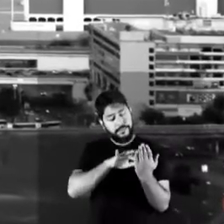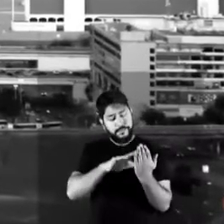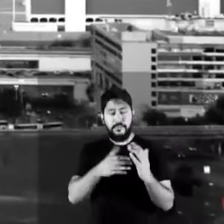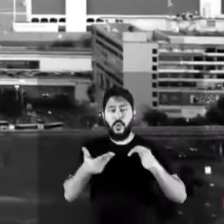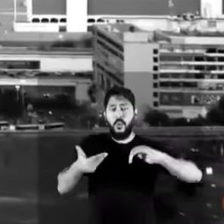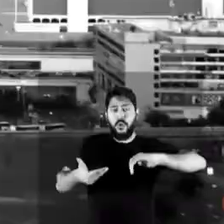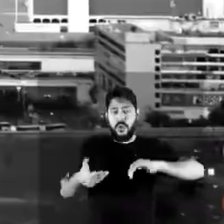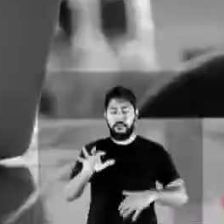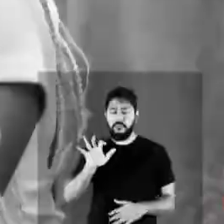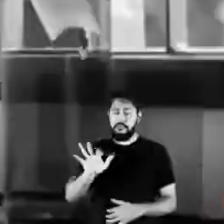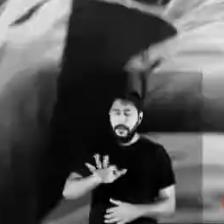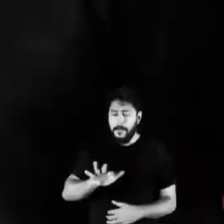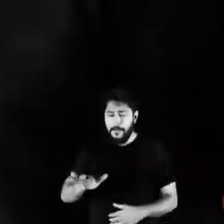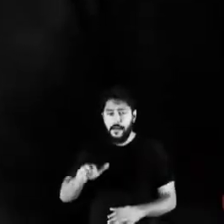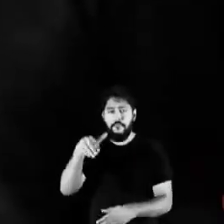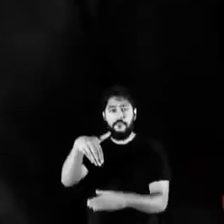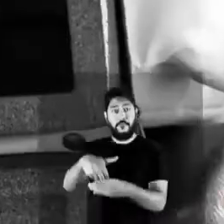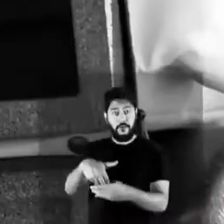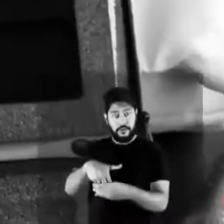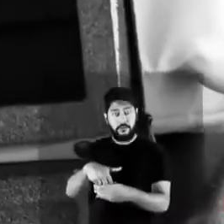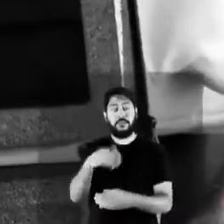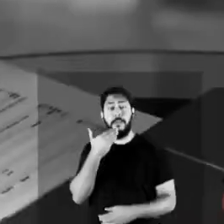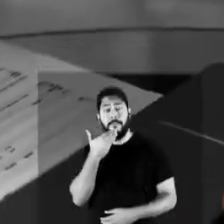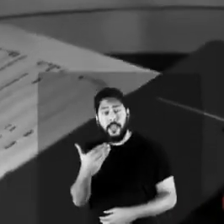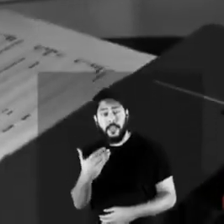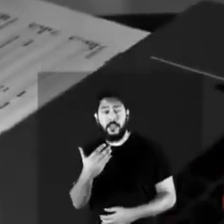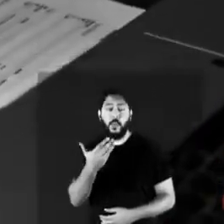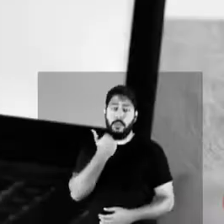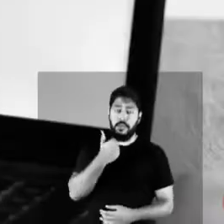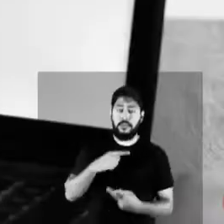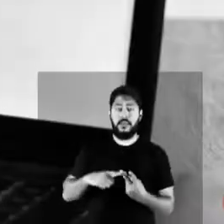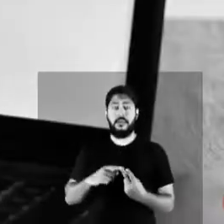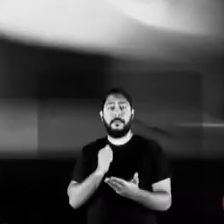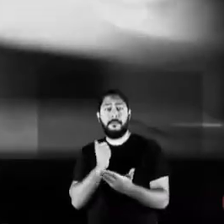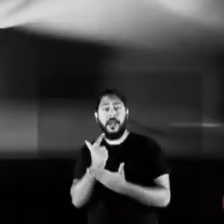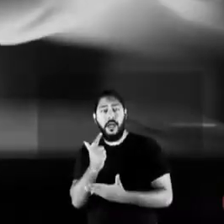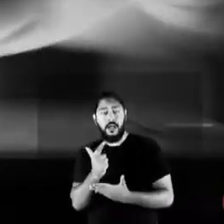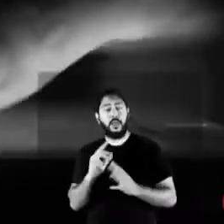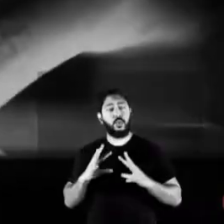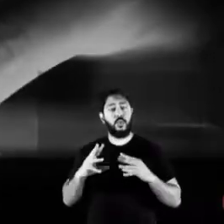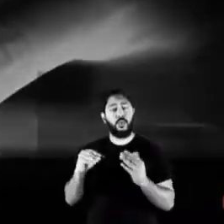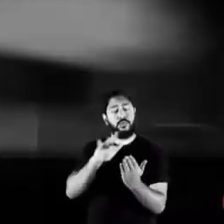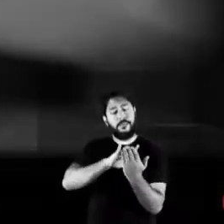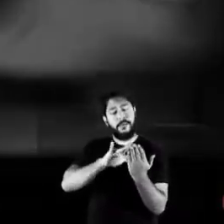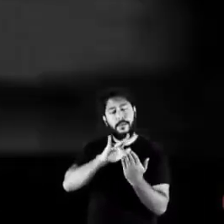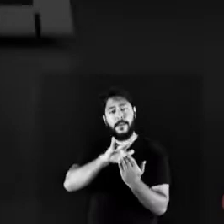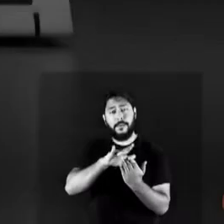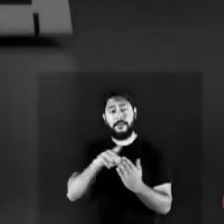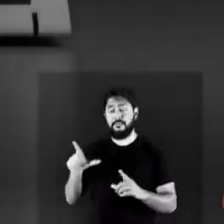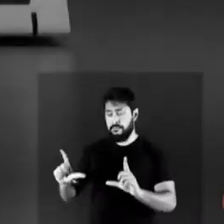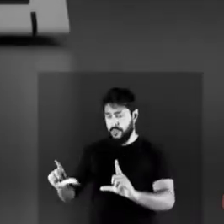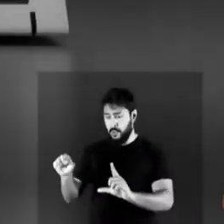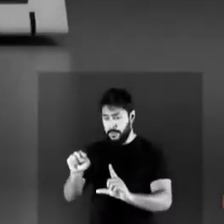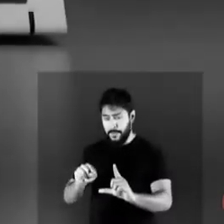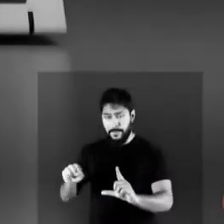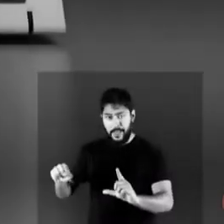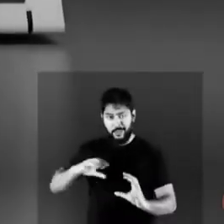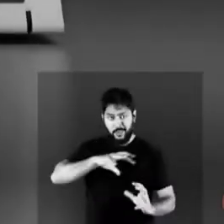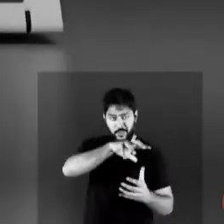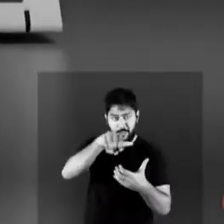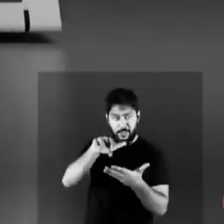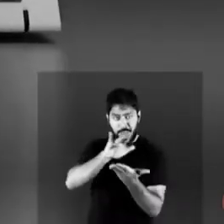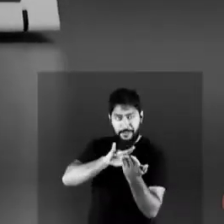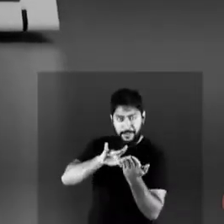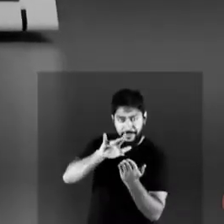Congresso vota pelo digital. Você pede comida, paga e compra tudo pelo digital. A urna eletrônica,